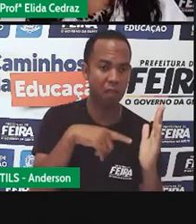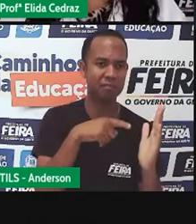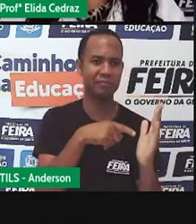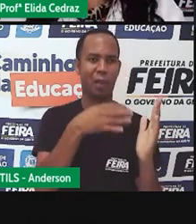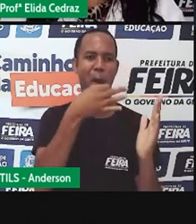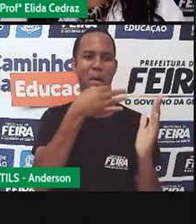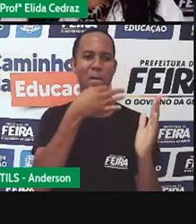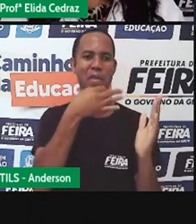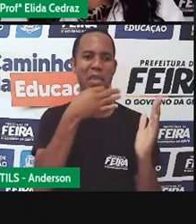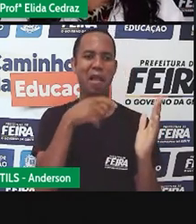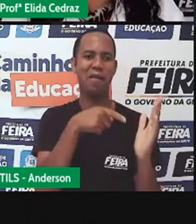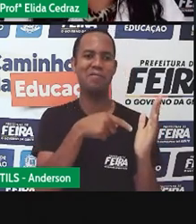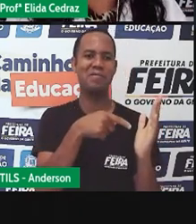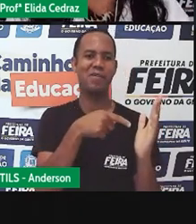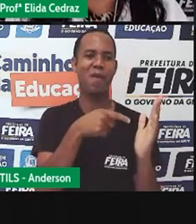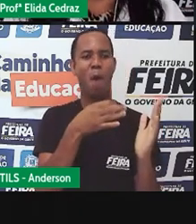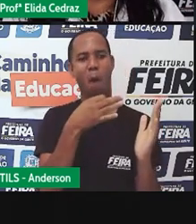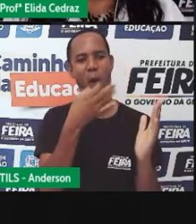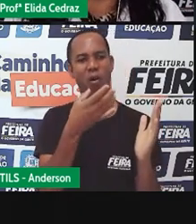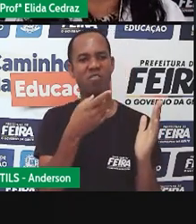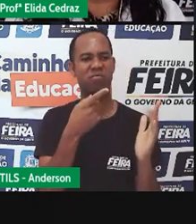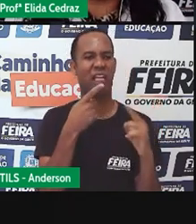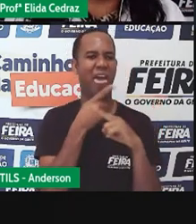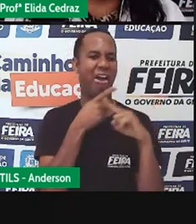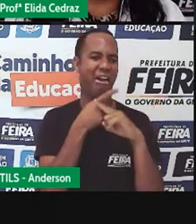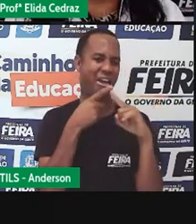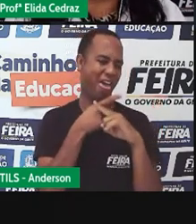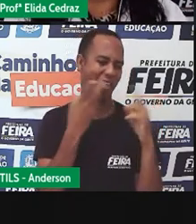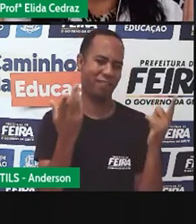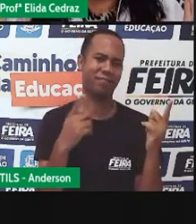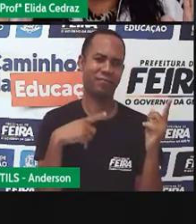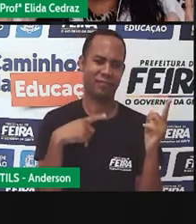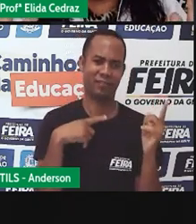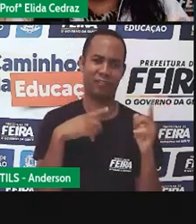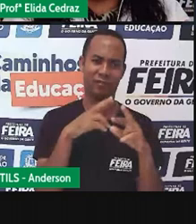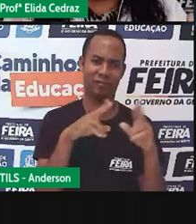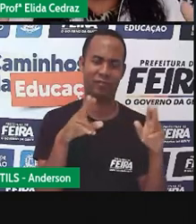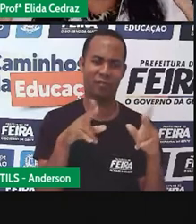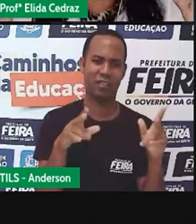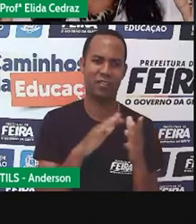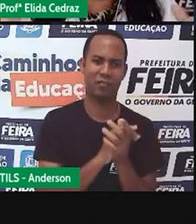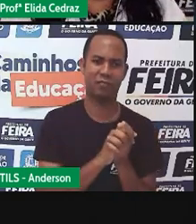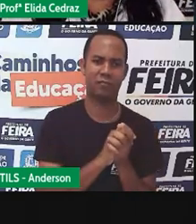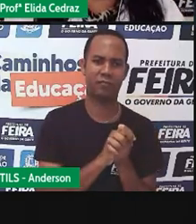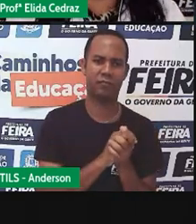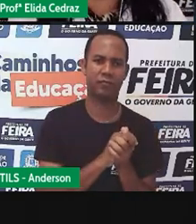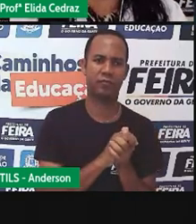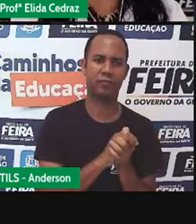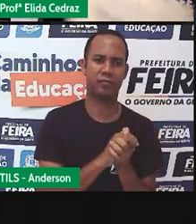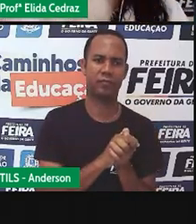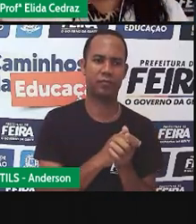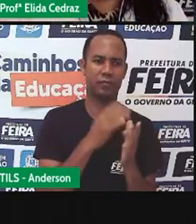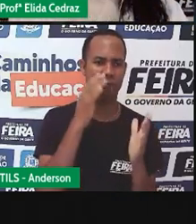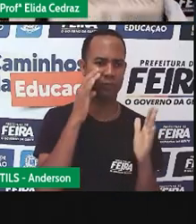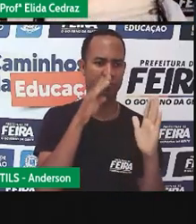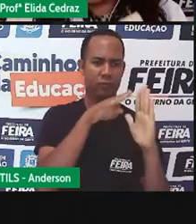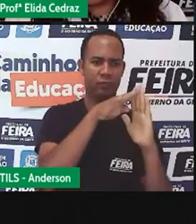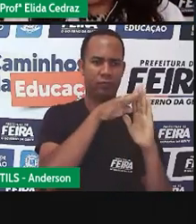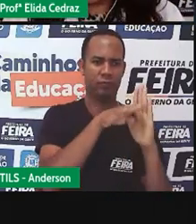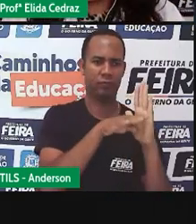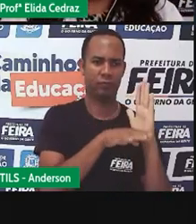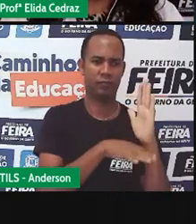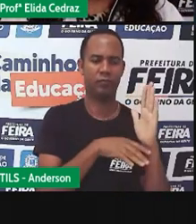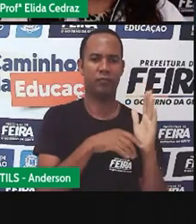colocar a sua opinião através dos desenhos na plataforma que nós chamamos de